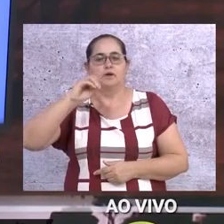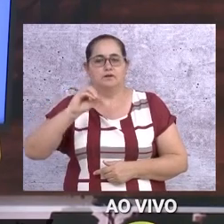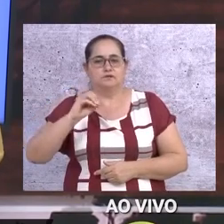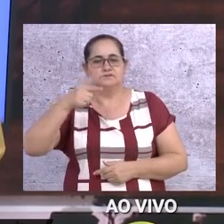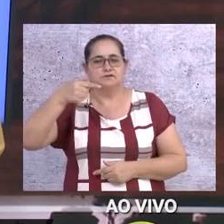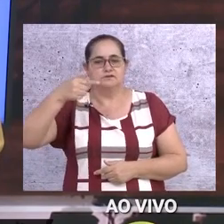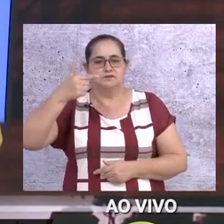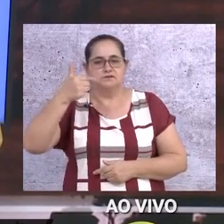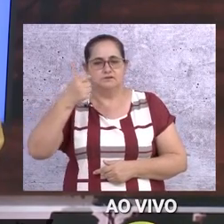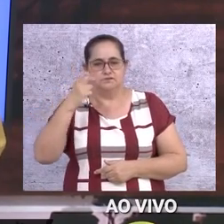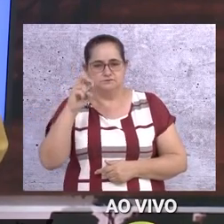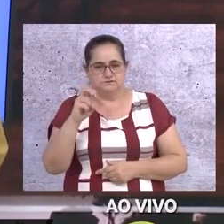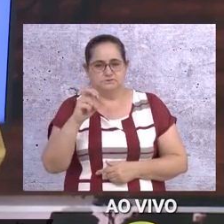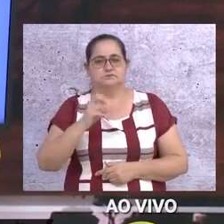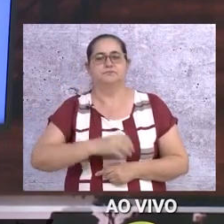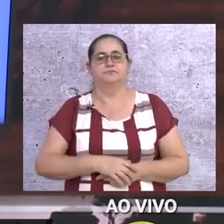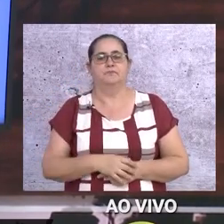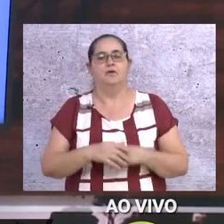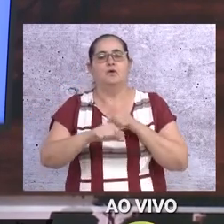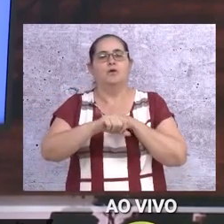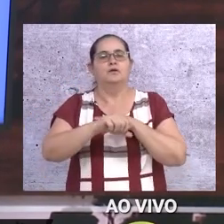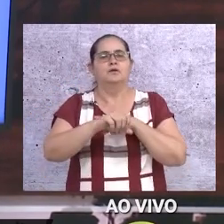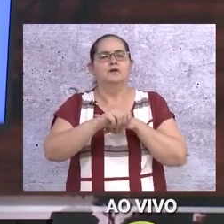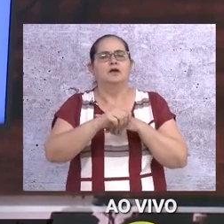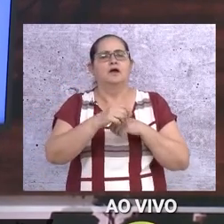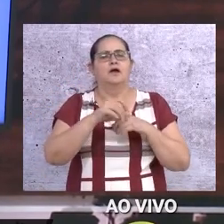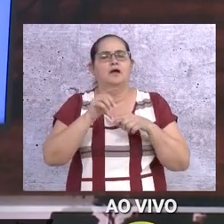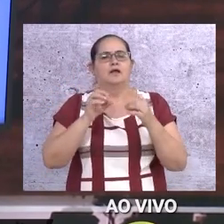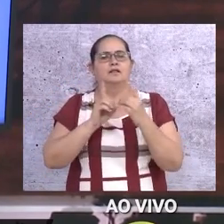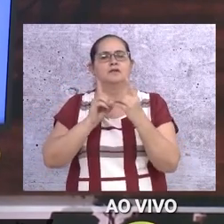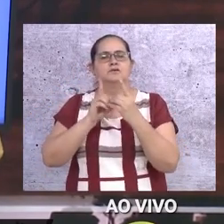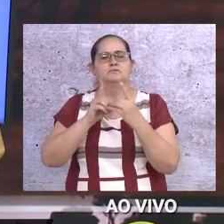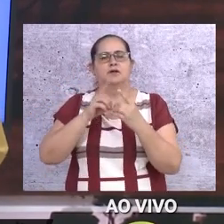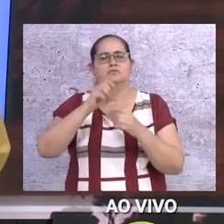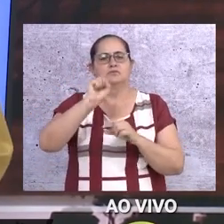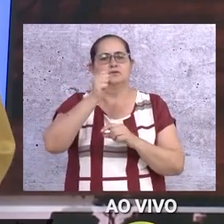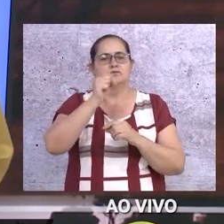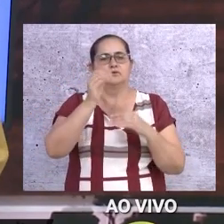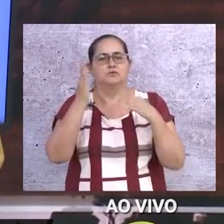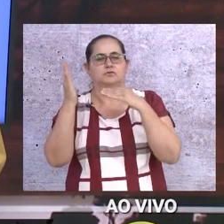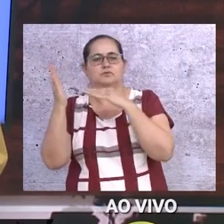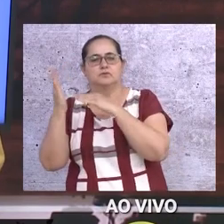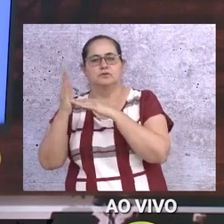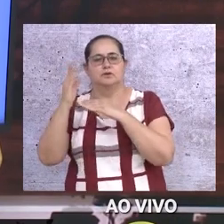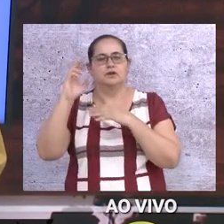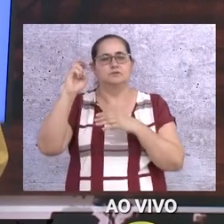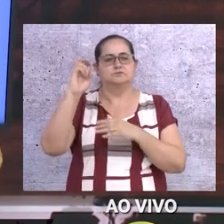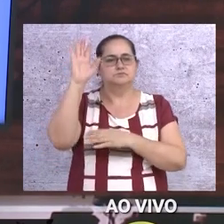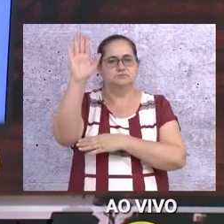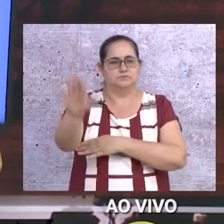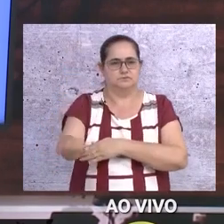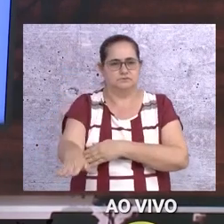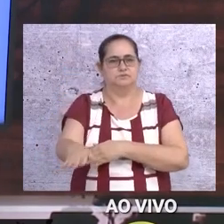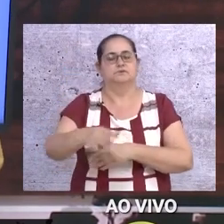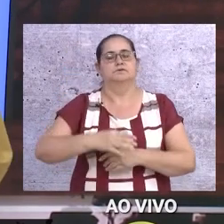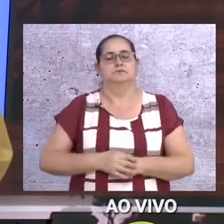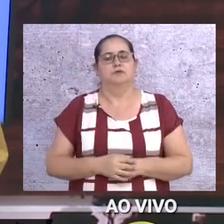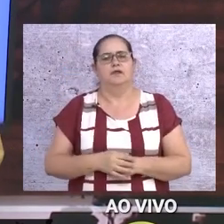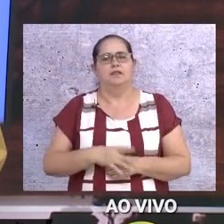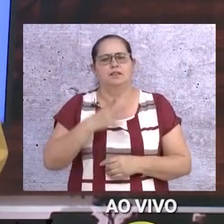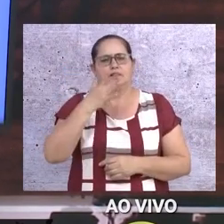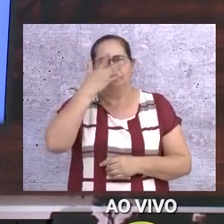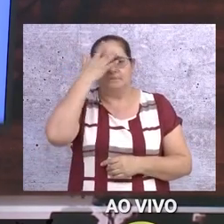na Bernardino. O horário de atendimento lá, secretária? Das 8h às 17h, tem todo o pessoal orientando